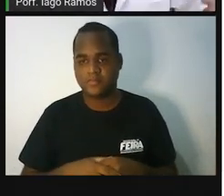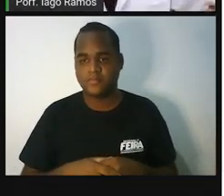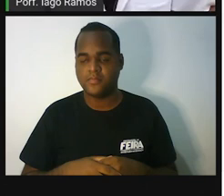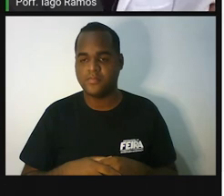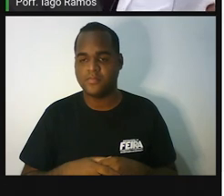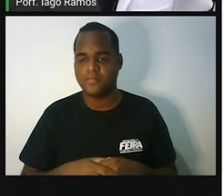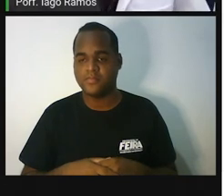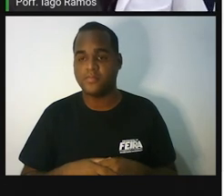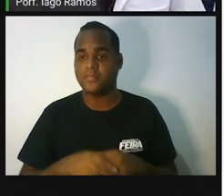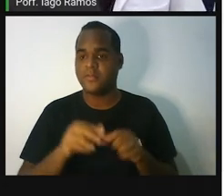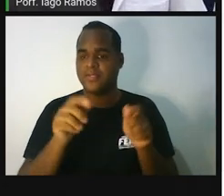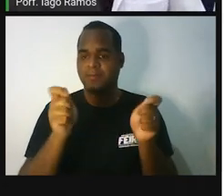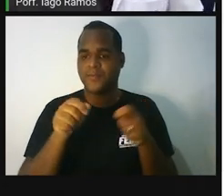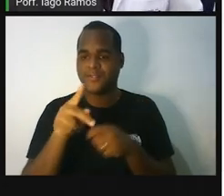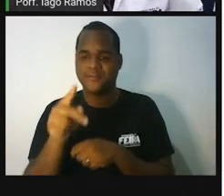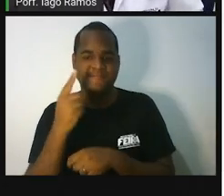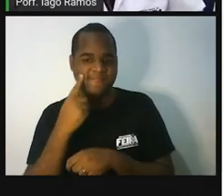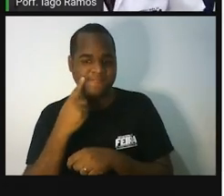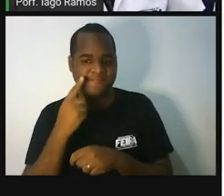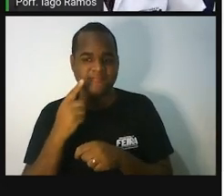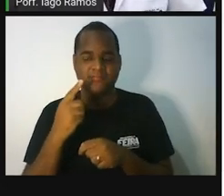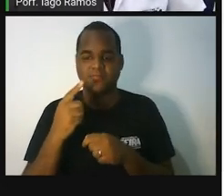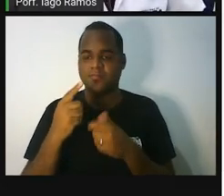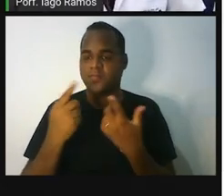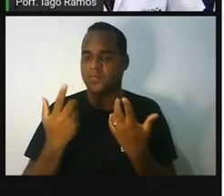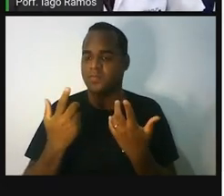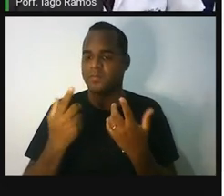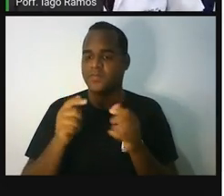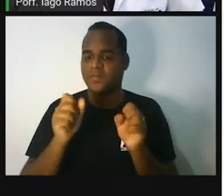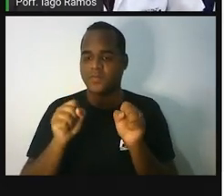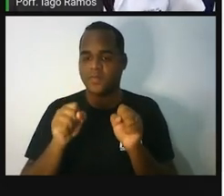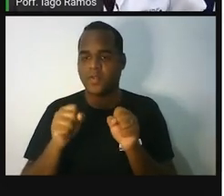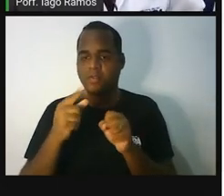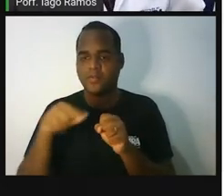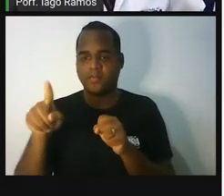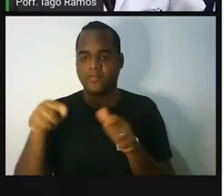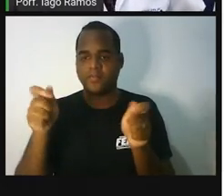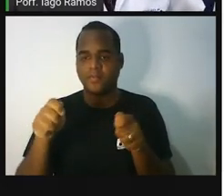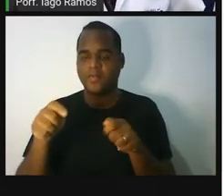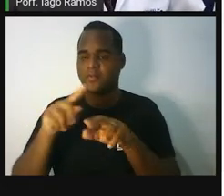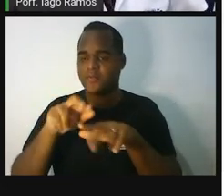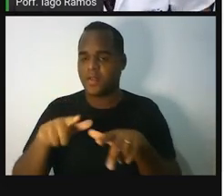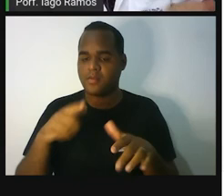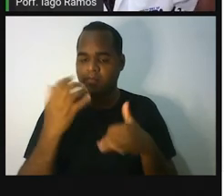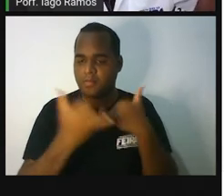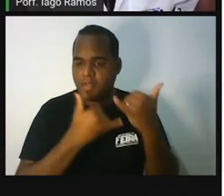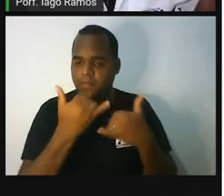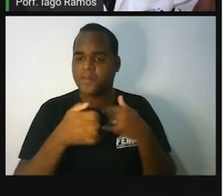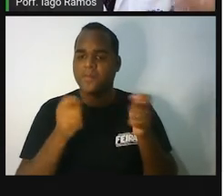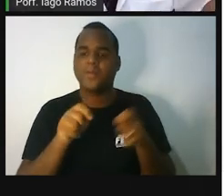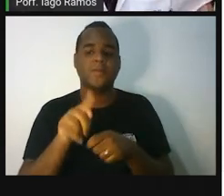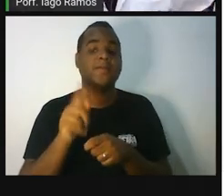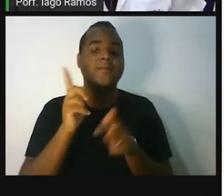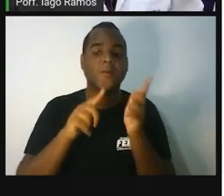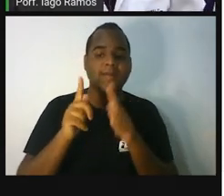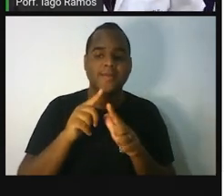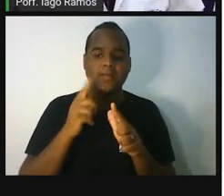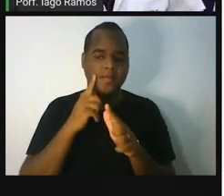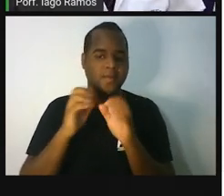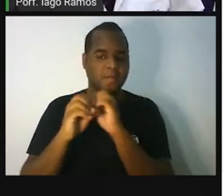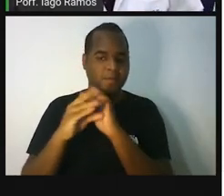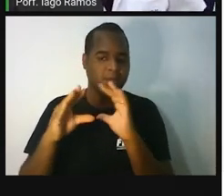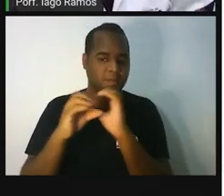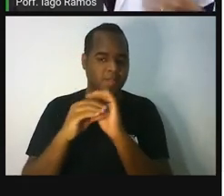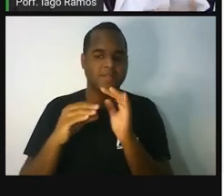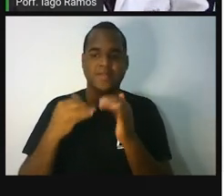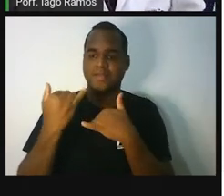Tirar uma cara de espanto. Das pessoas com as quais. Você fizer essa brincadeira. Quando você consegue descobrir. A idade